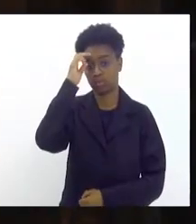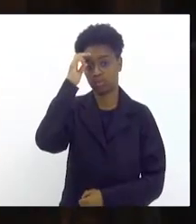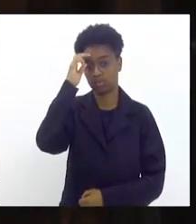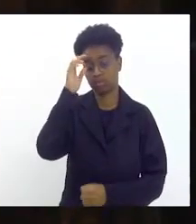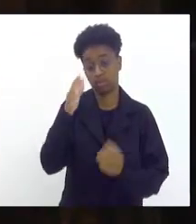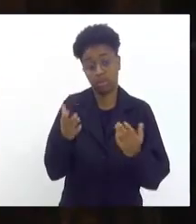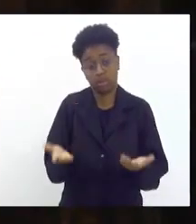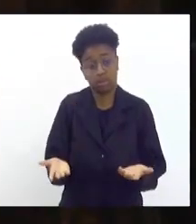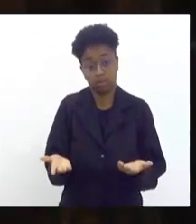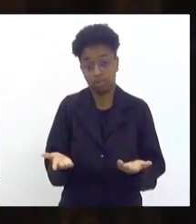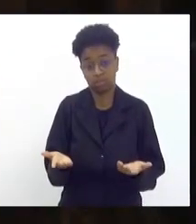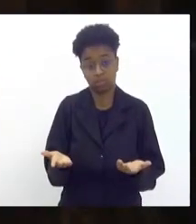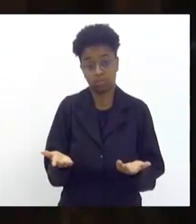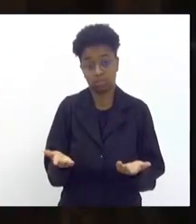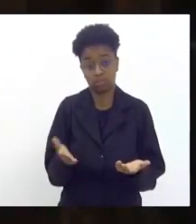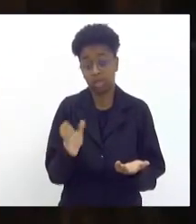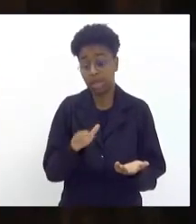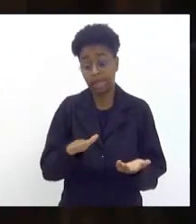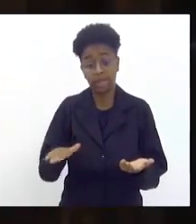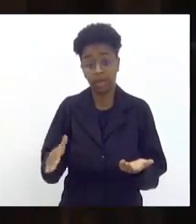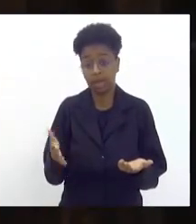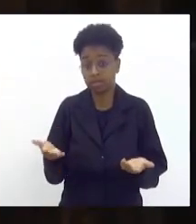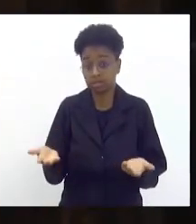então por que as crianças